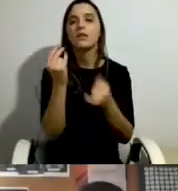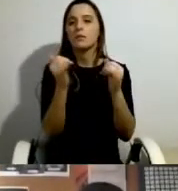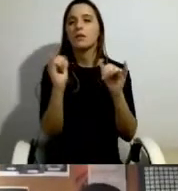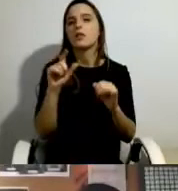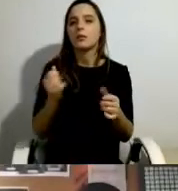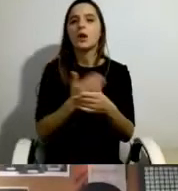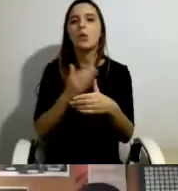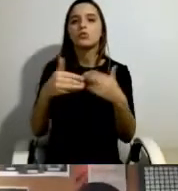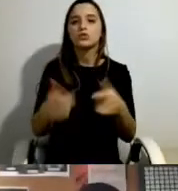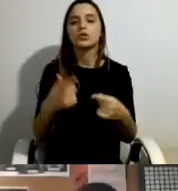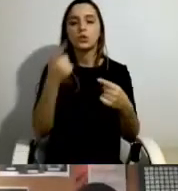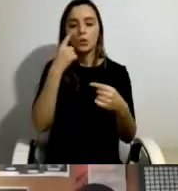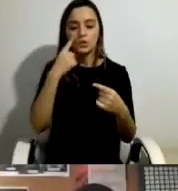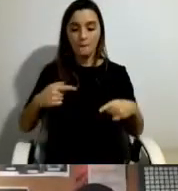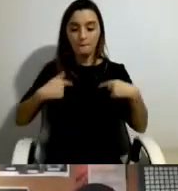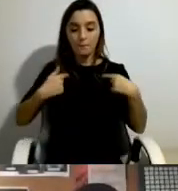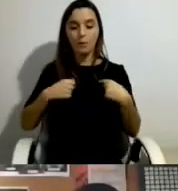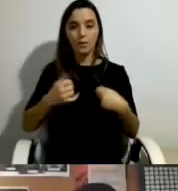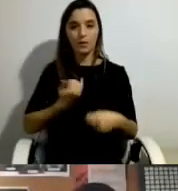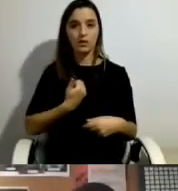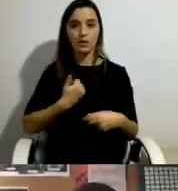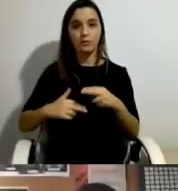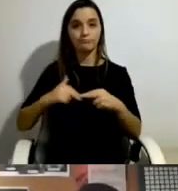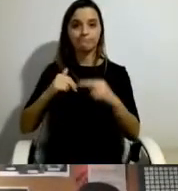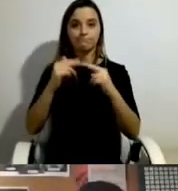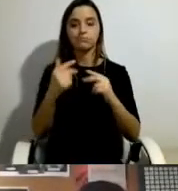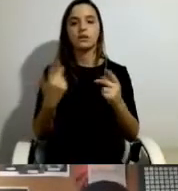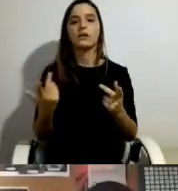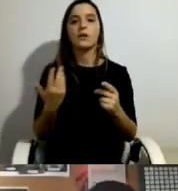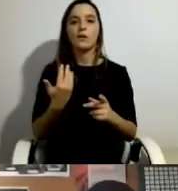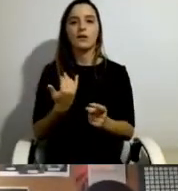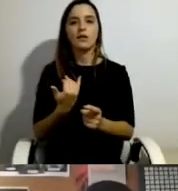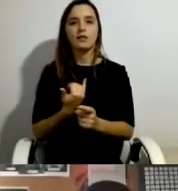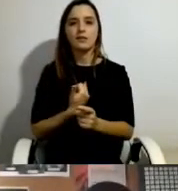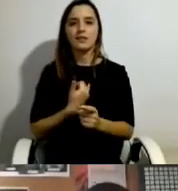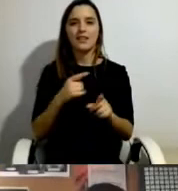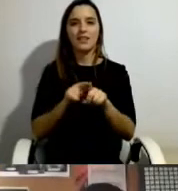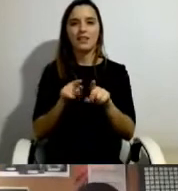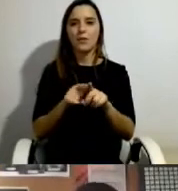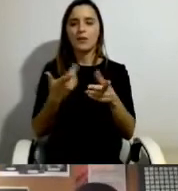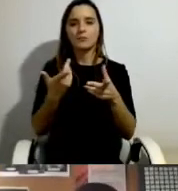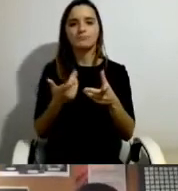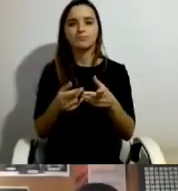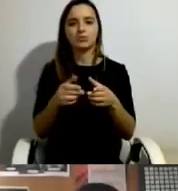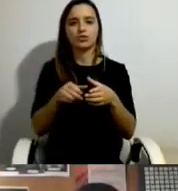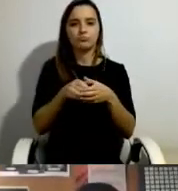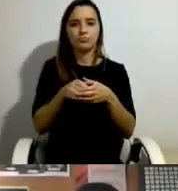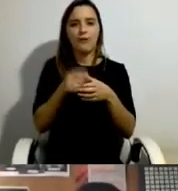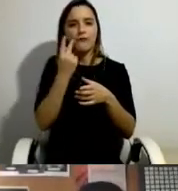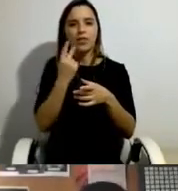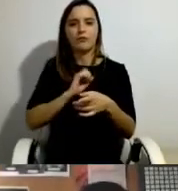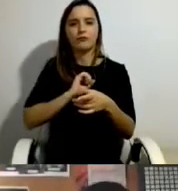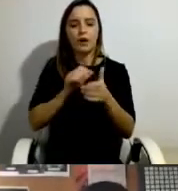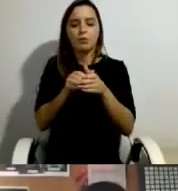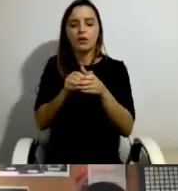autoconhecimento e de construção de identidade. que esta expressão de construir a minha bolhinha privada é, de facto, uma expressão muito